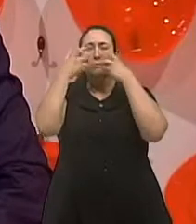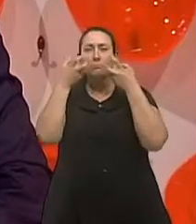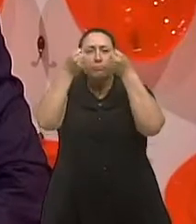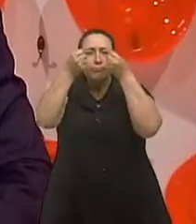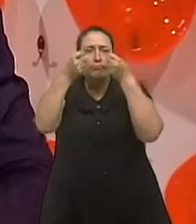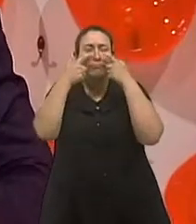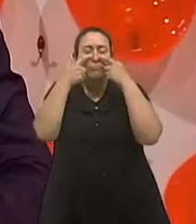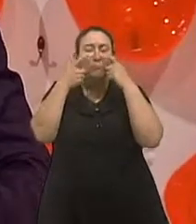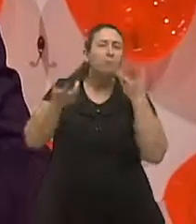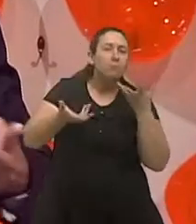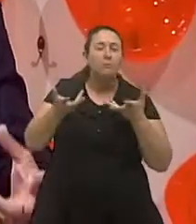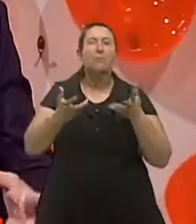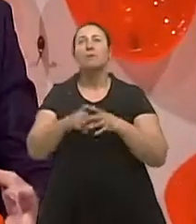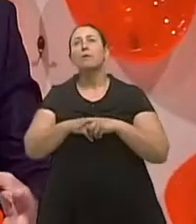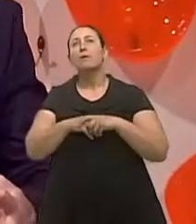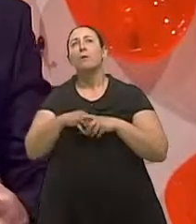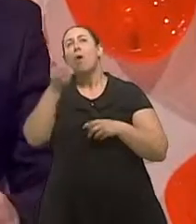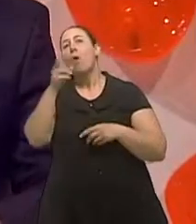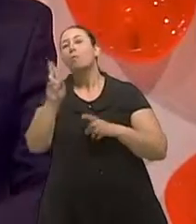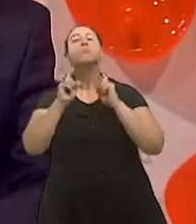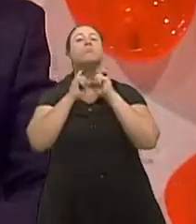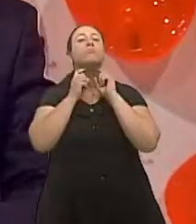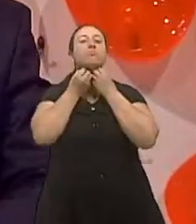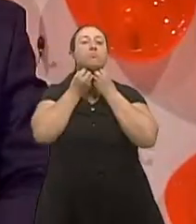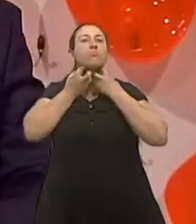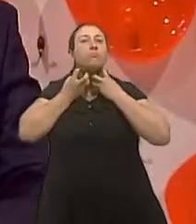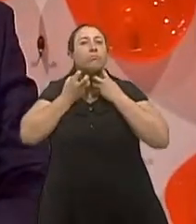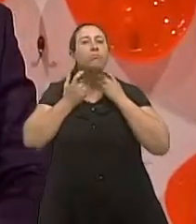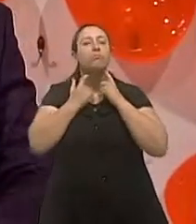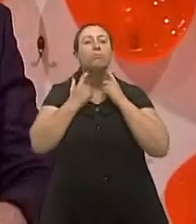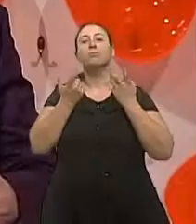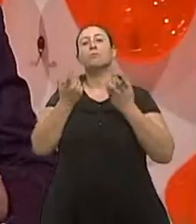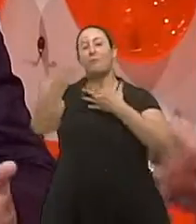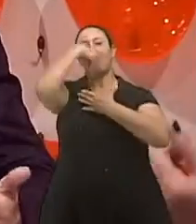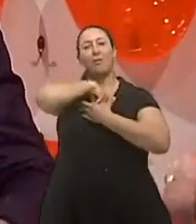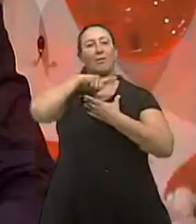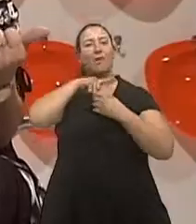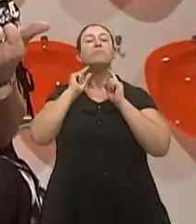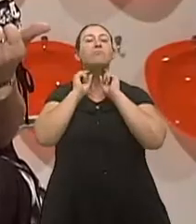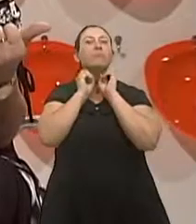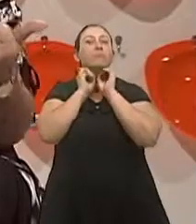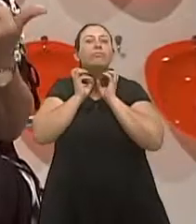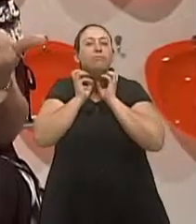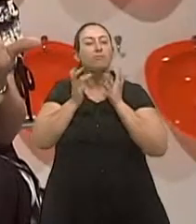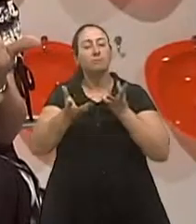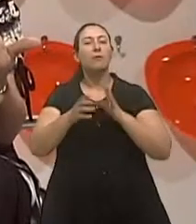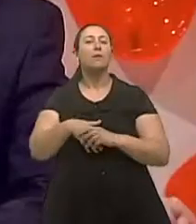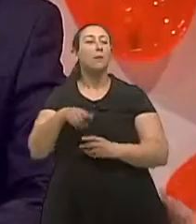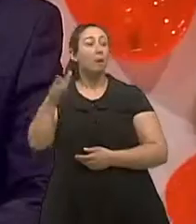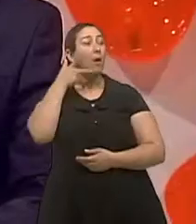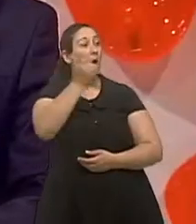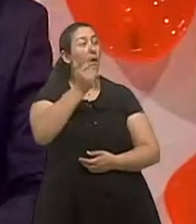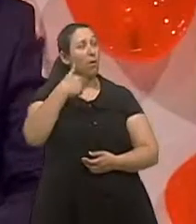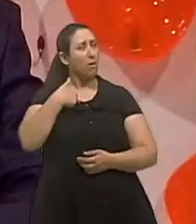aérea por exemplo amígdalas grandes por exemplo ou por exemplo um desvio de septo alguma coisa assim tem com a hipertensão ela falou hipertensa